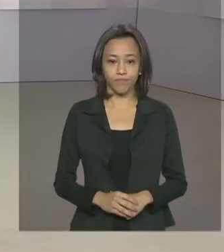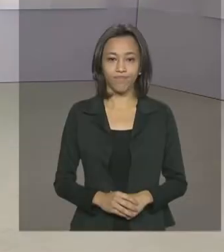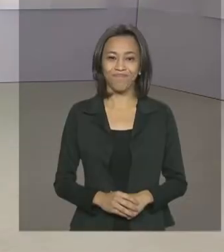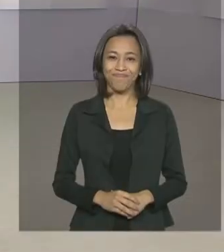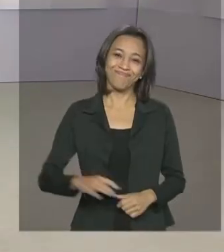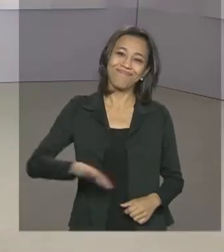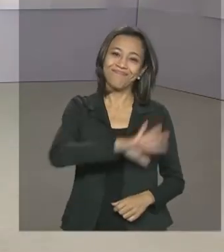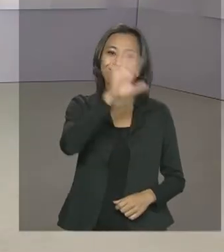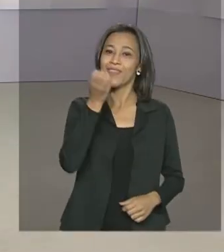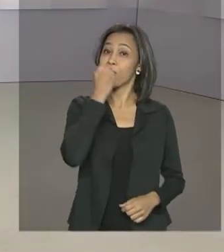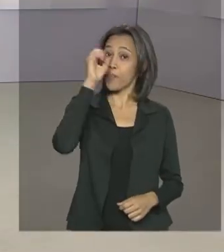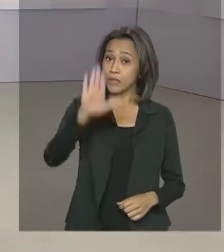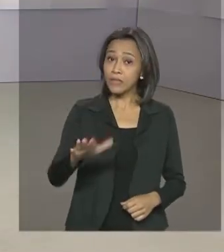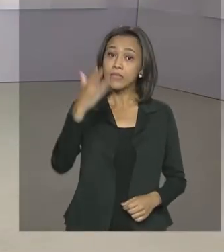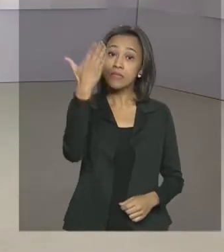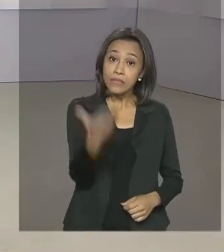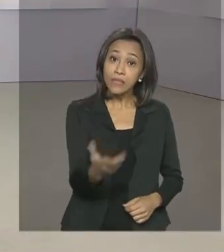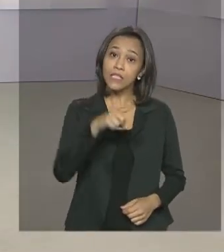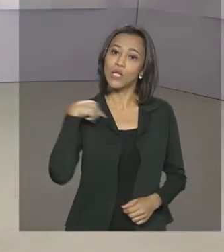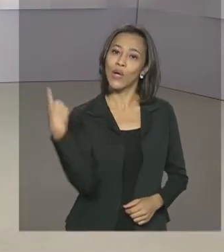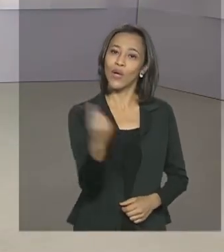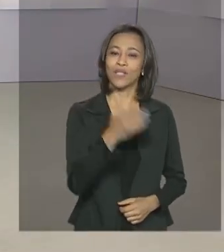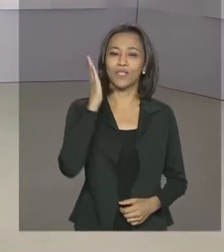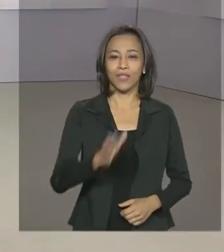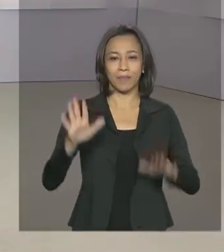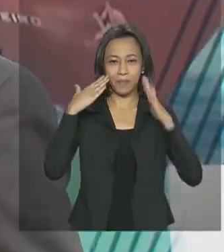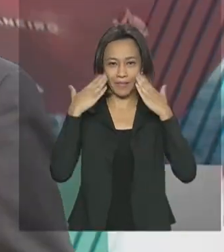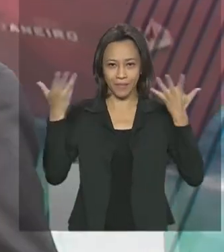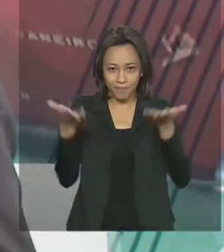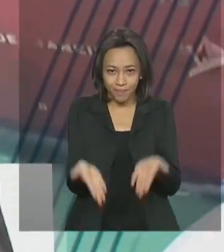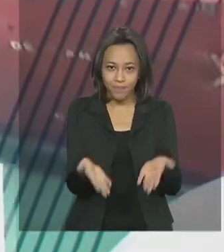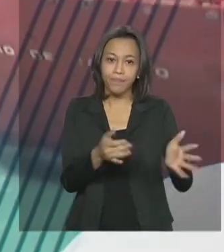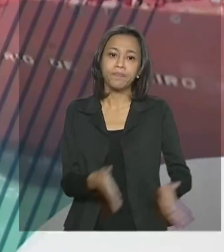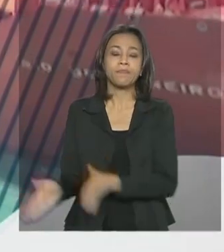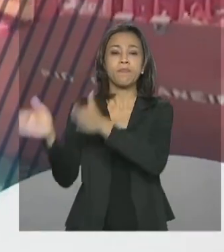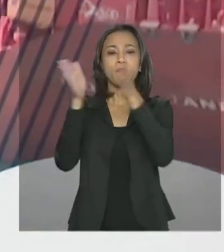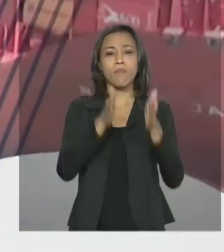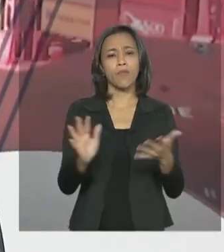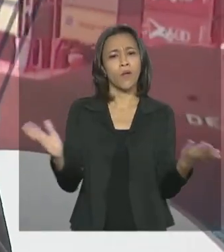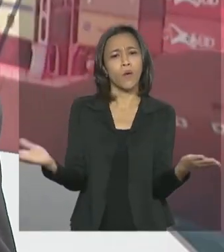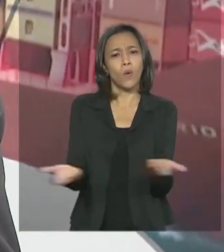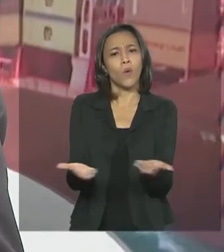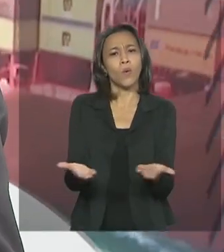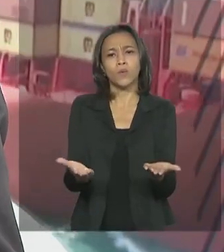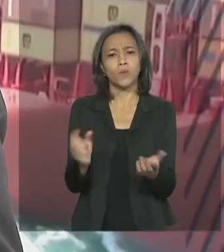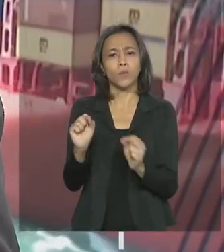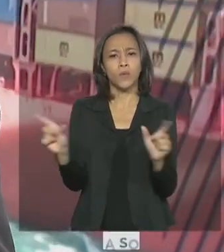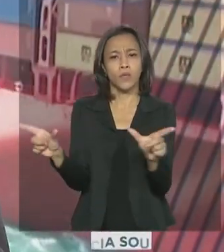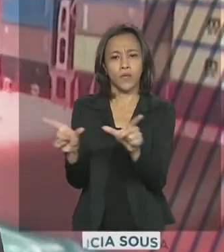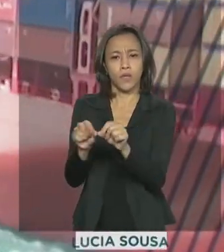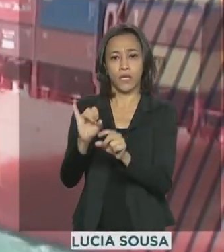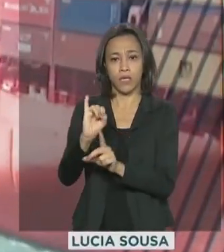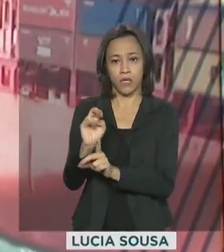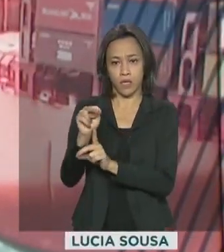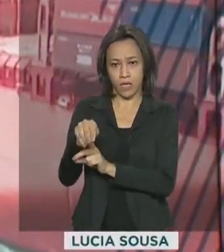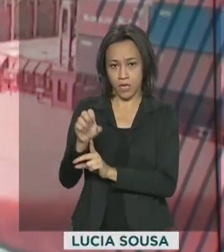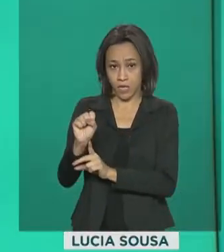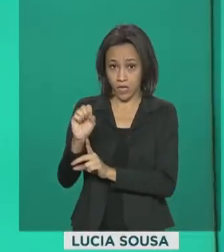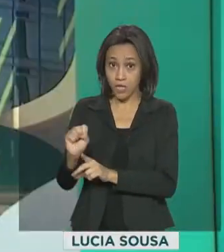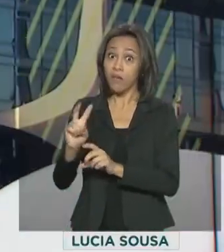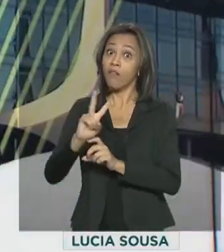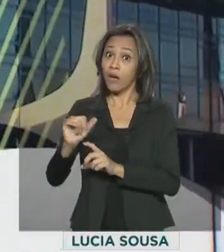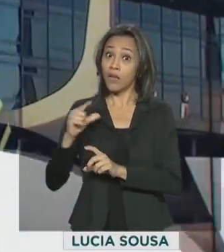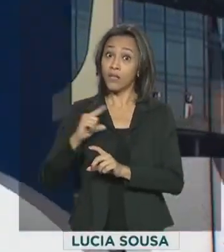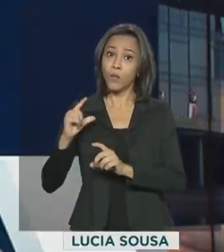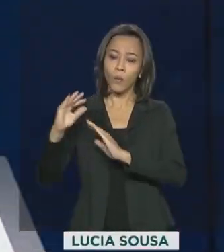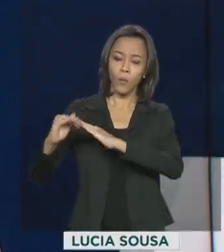Olá, boa tarde para você. O governo agora está de volta. A partir de hoje, o INSS vai colocar uma urna do lado de